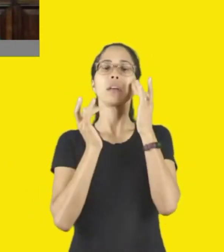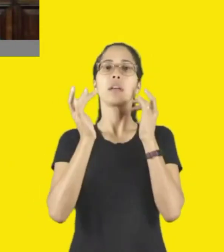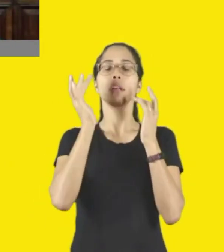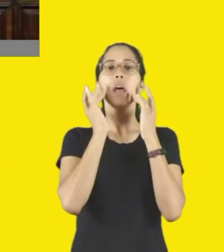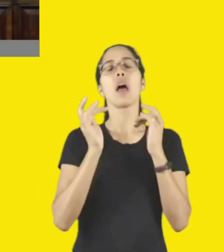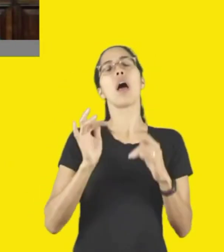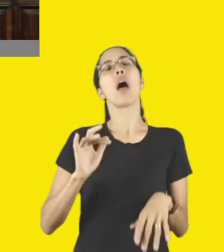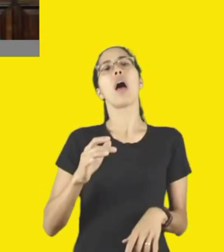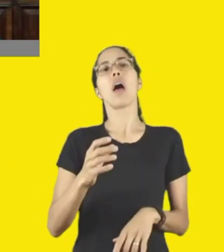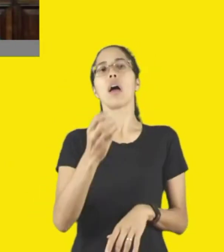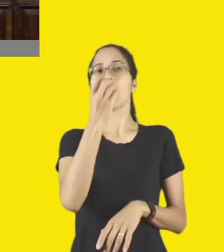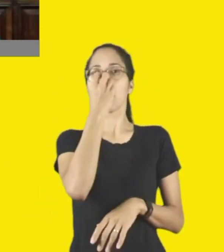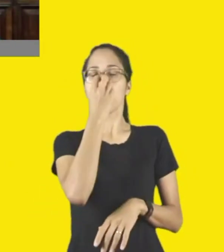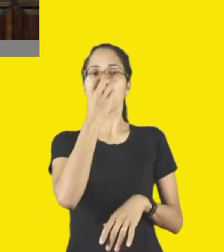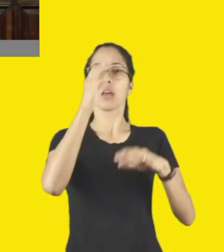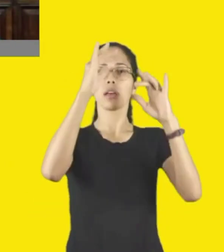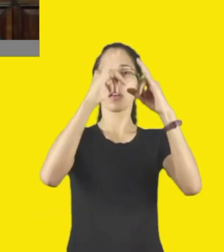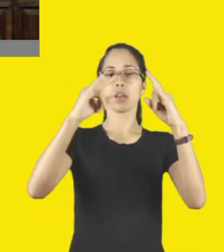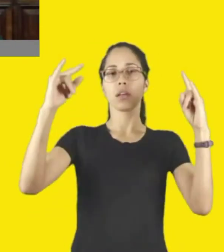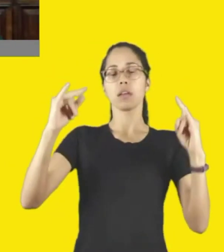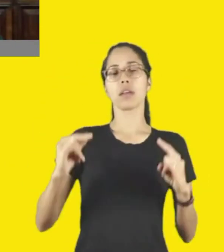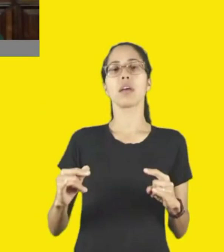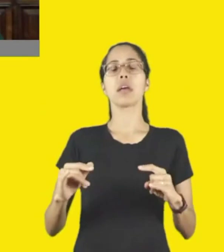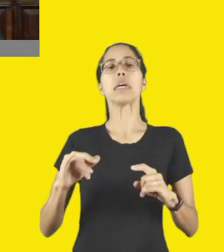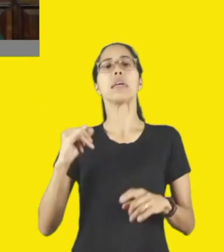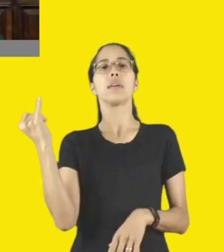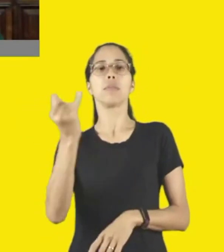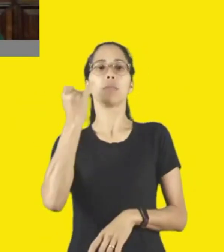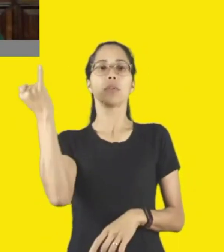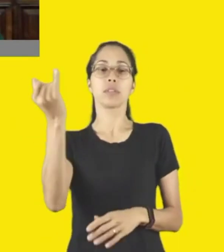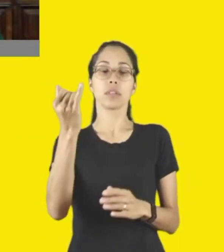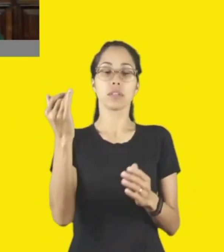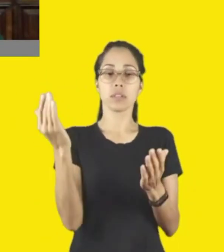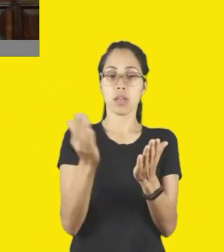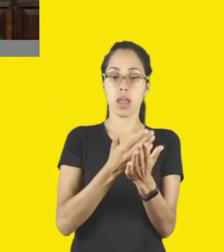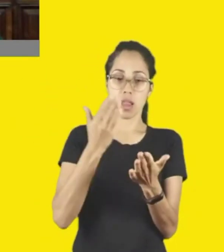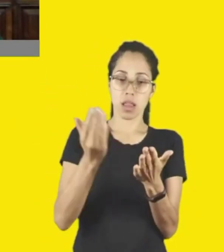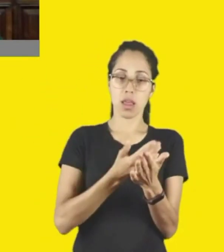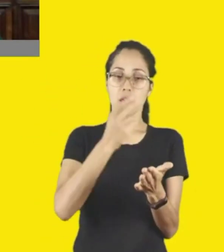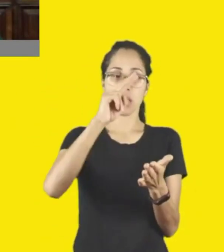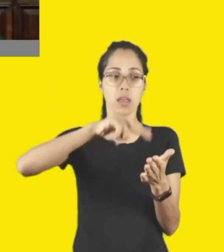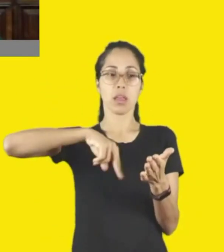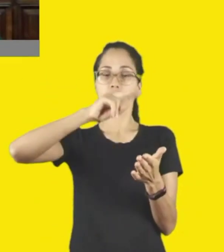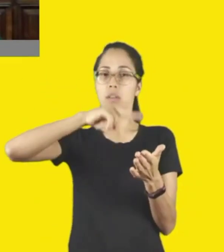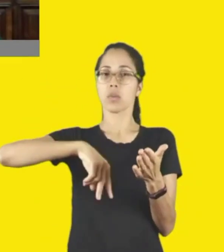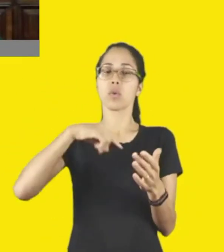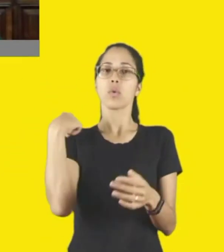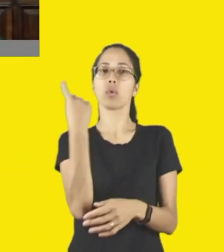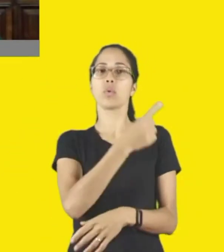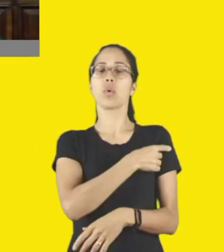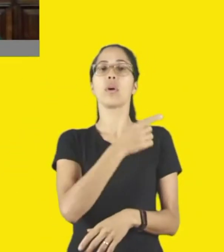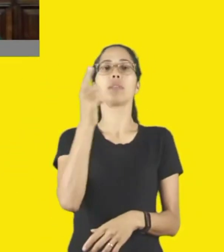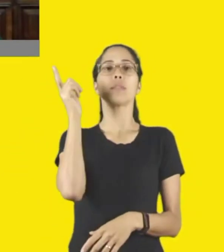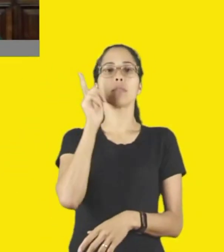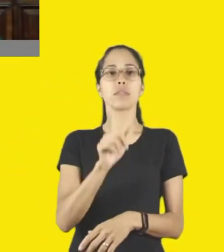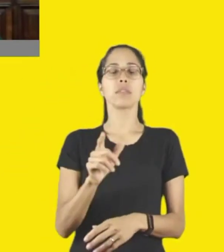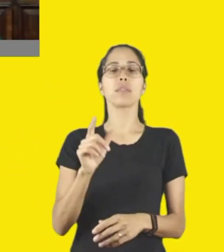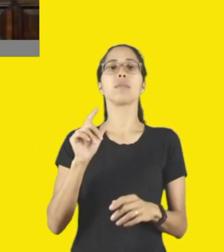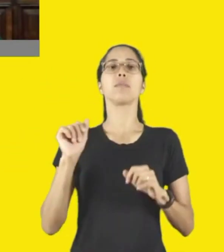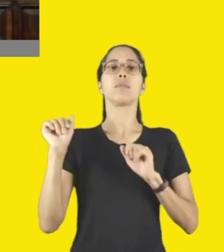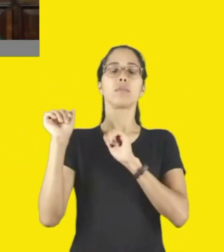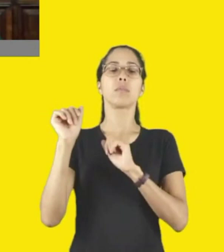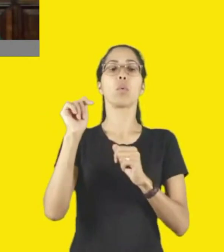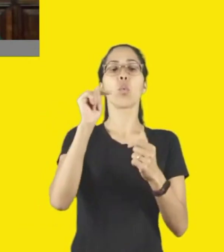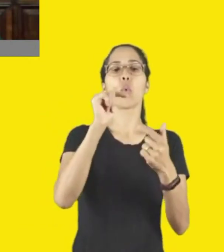importância da leitura, então nós procuramos levar para essas praças diversas ações que estimulem o